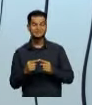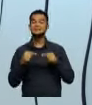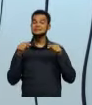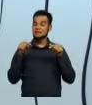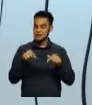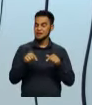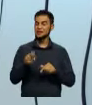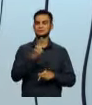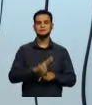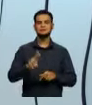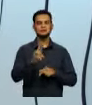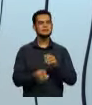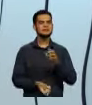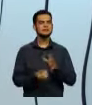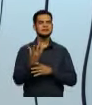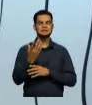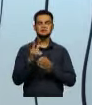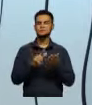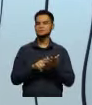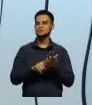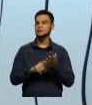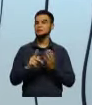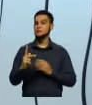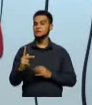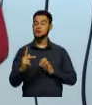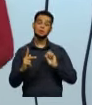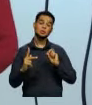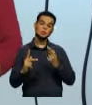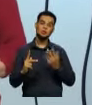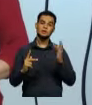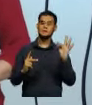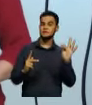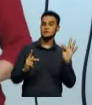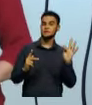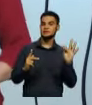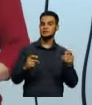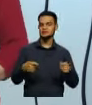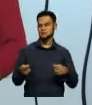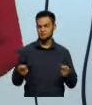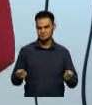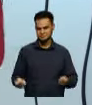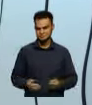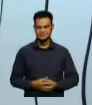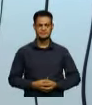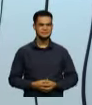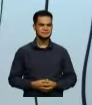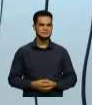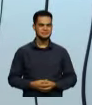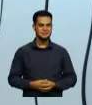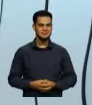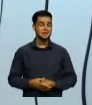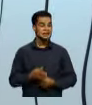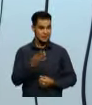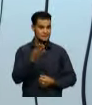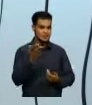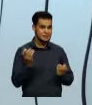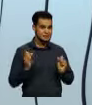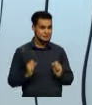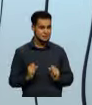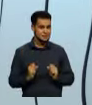elaboração do meu panfleto ou do meu folheto. E você pode utilizar